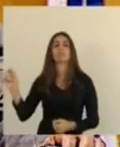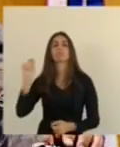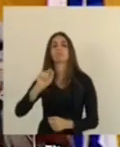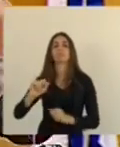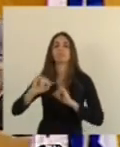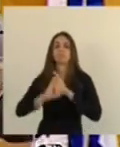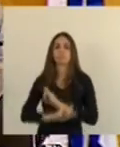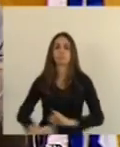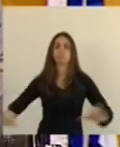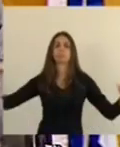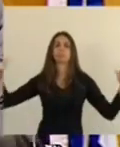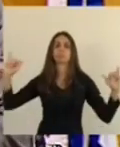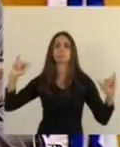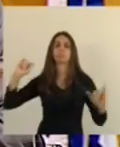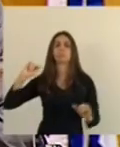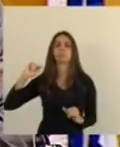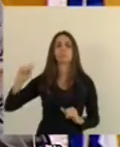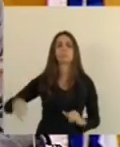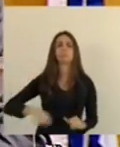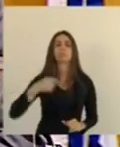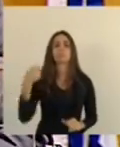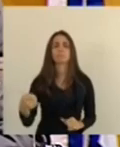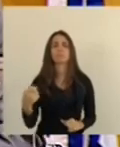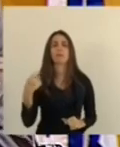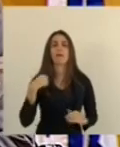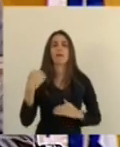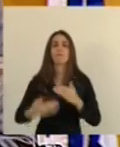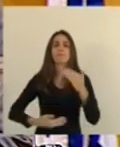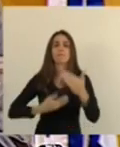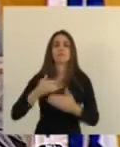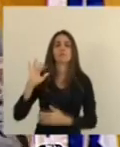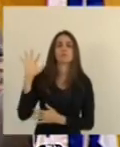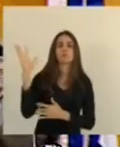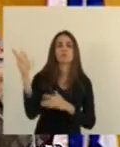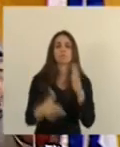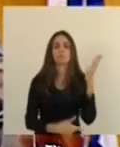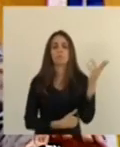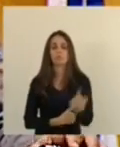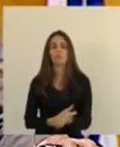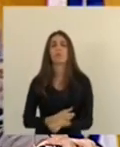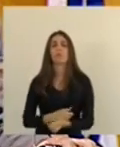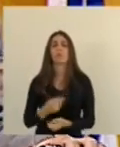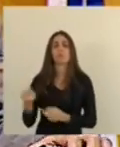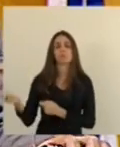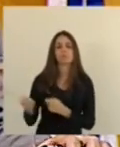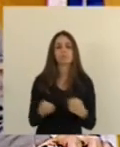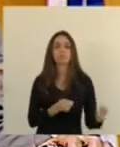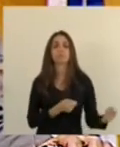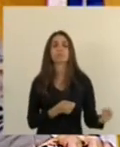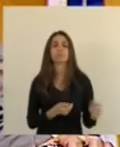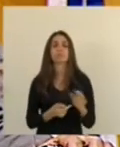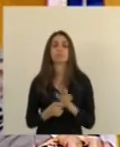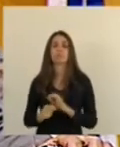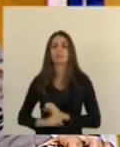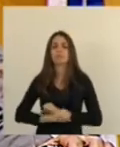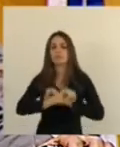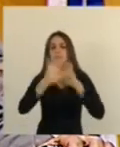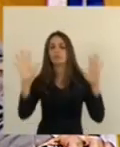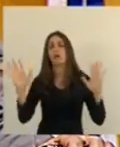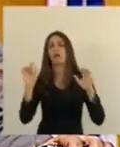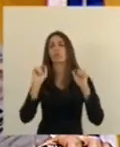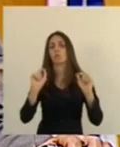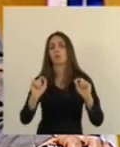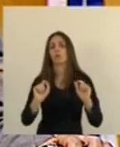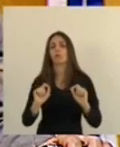ao relatar por exemplo os avanços ambientais sob o seu comando vai deixar bem claro o aumento